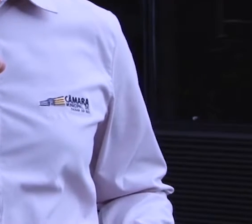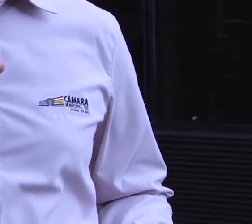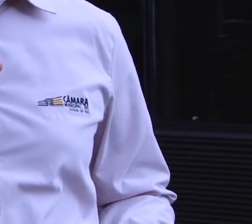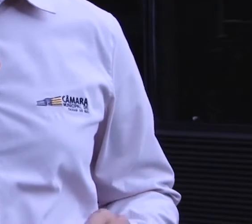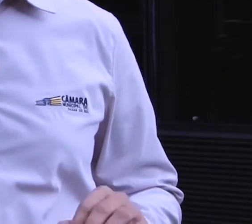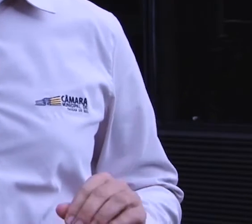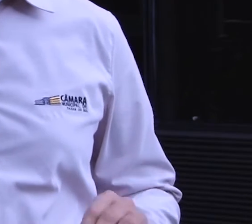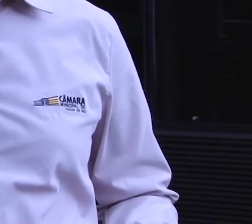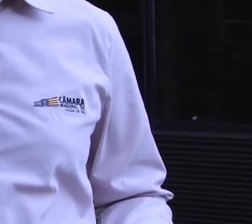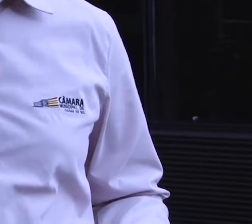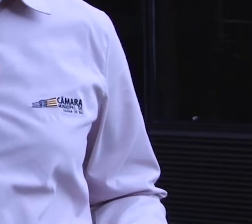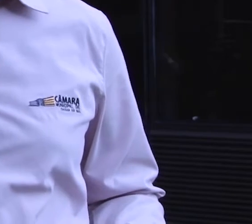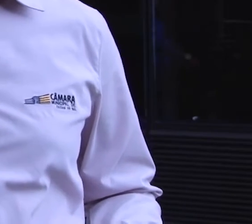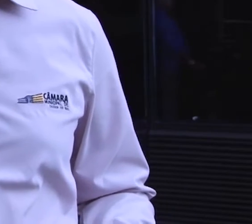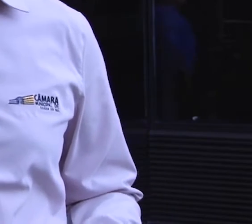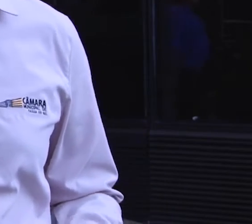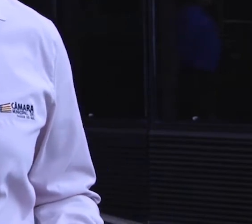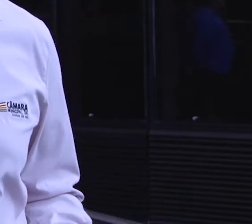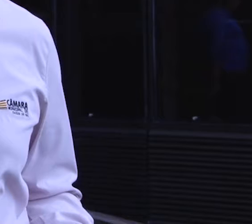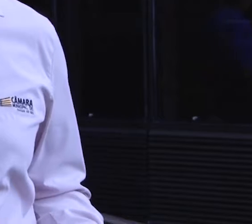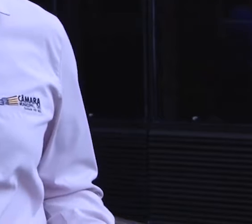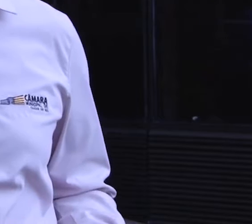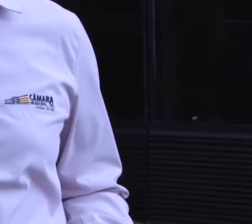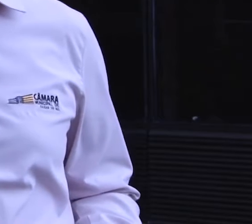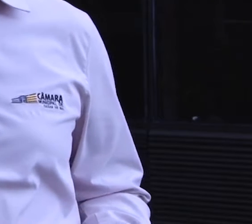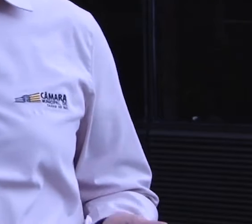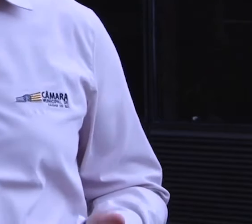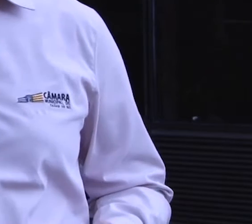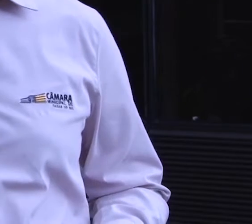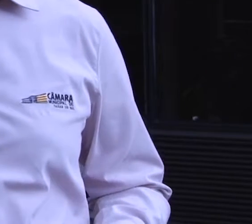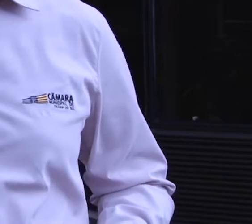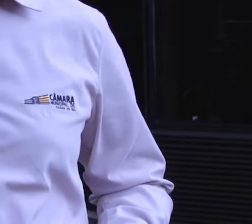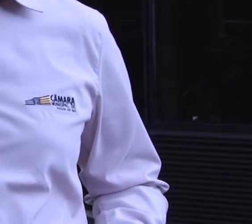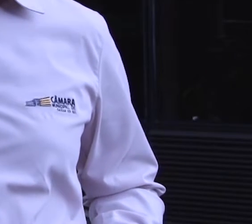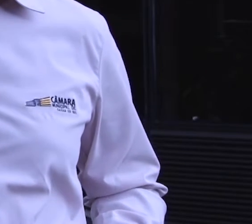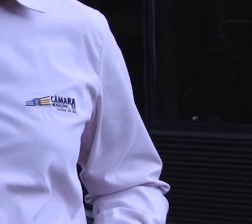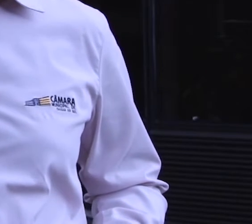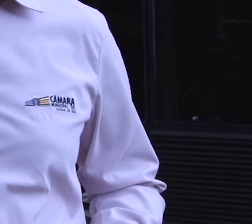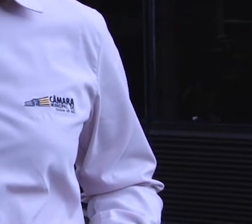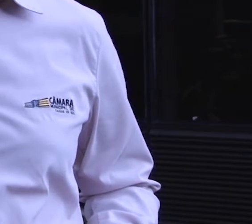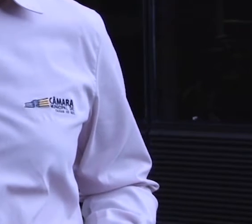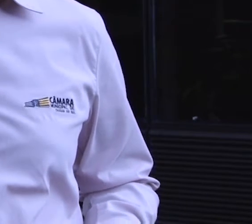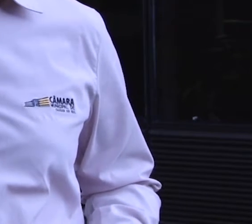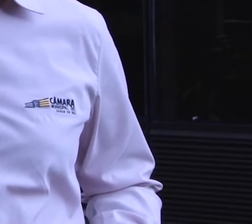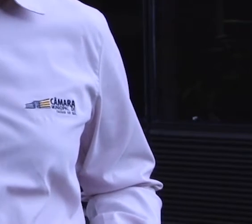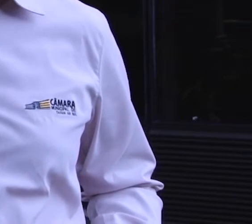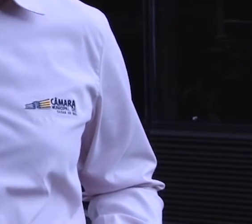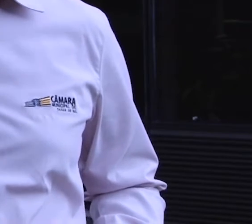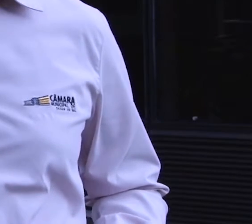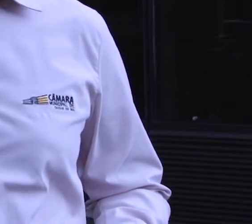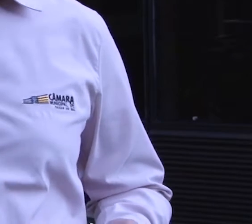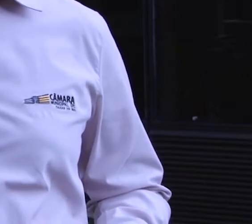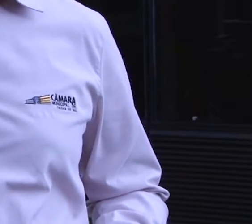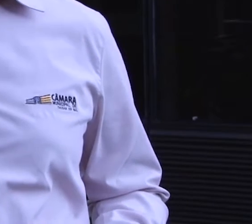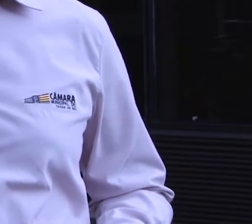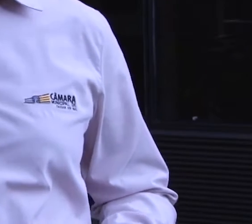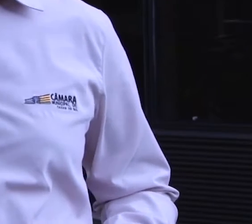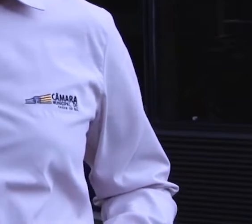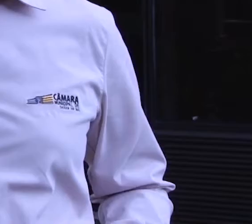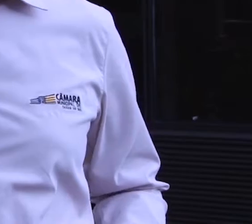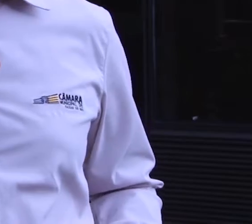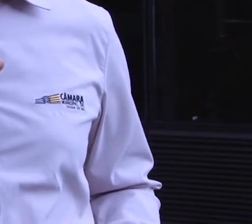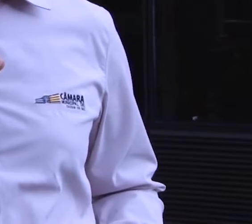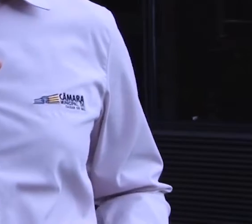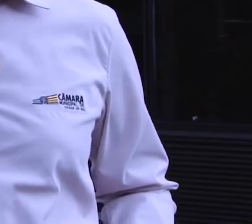transbordamento do Arroio Pinhal. E na sessão ordinária dessa quarta-feira, o vereador Velocino Ues do PDT solicitou